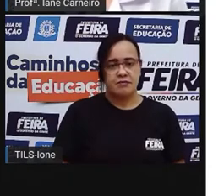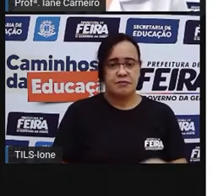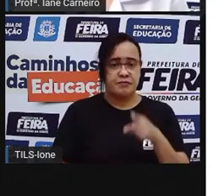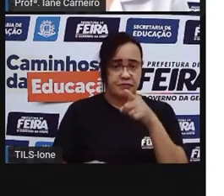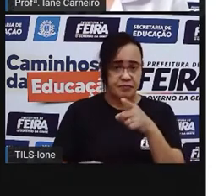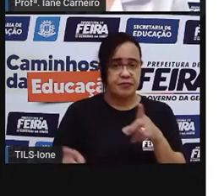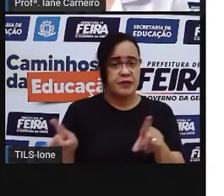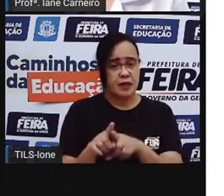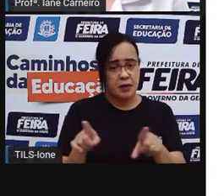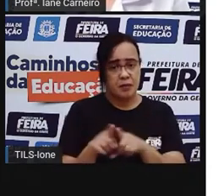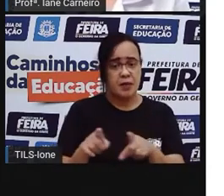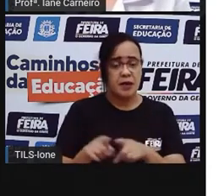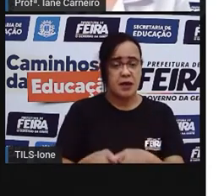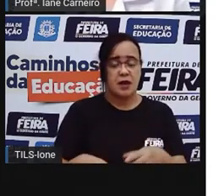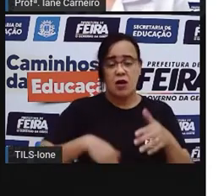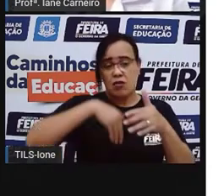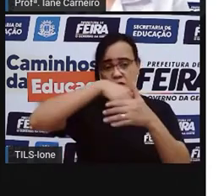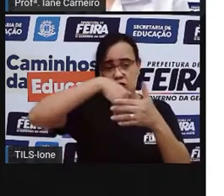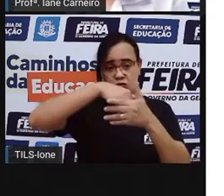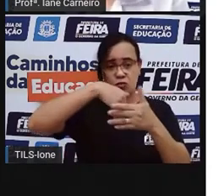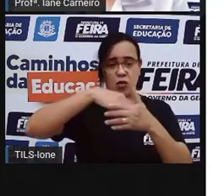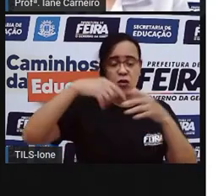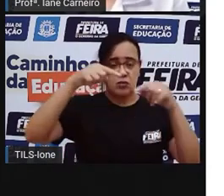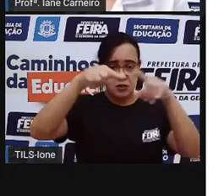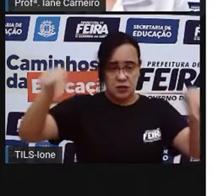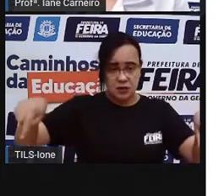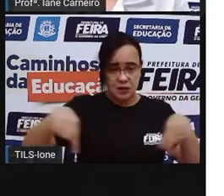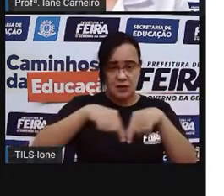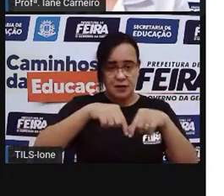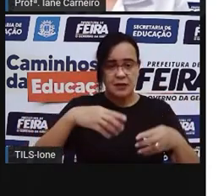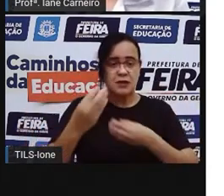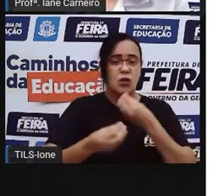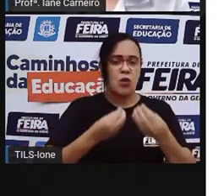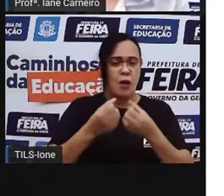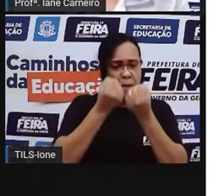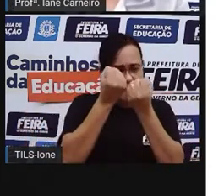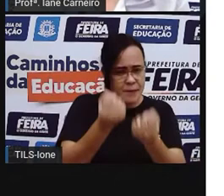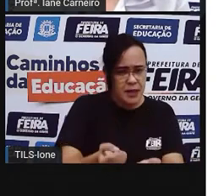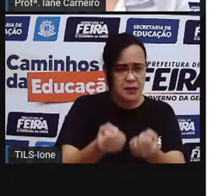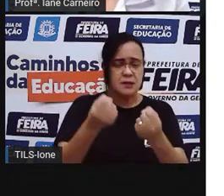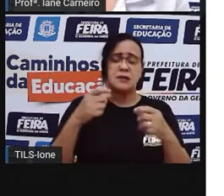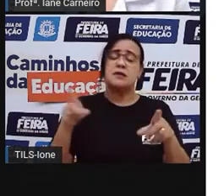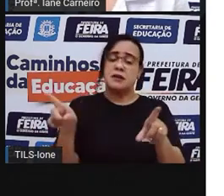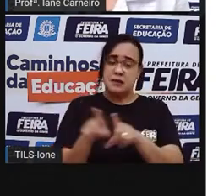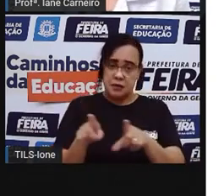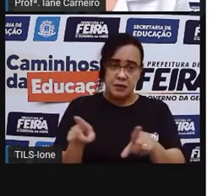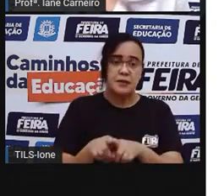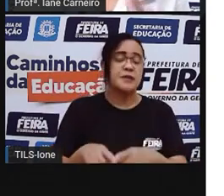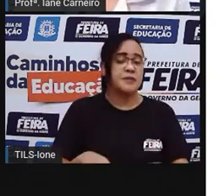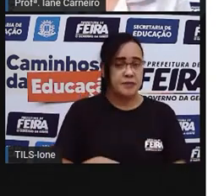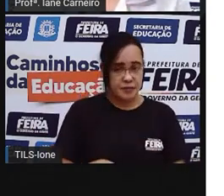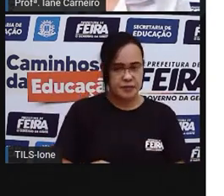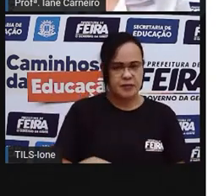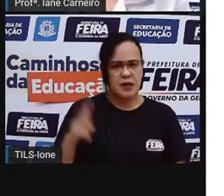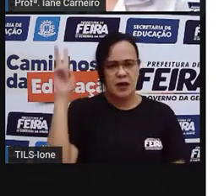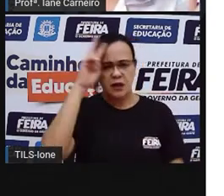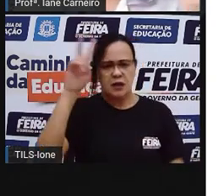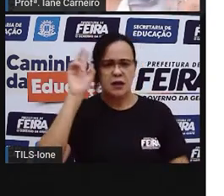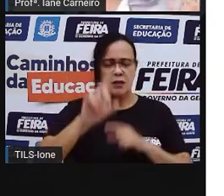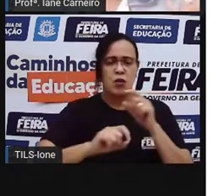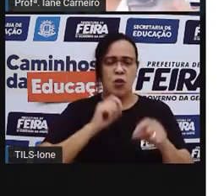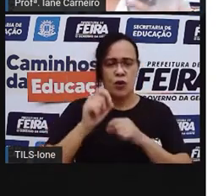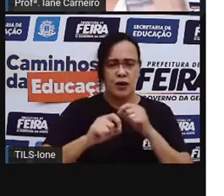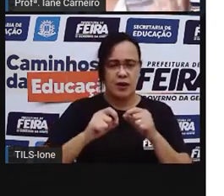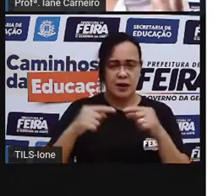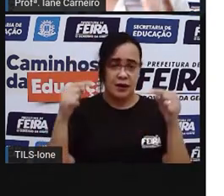de futebol de salão é uma bola que é pesadinha também. Ela lembra um pouco a bola do